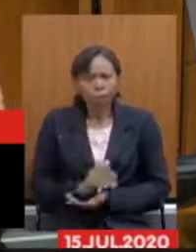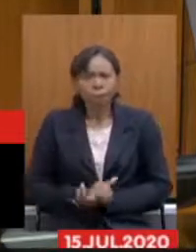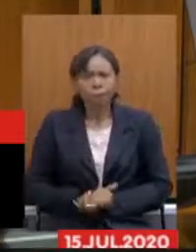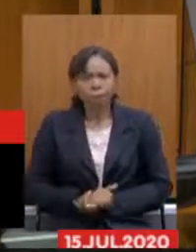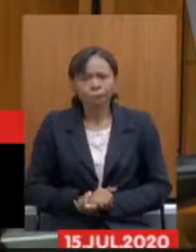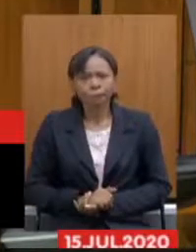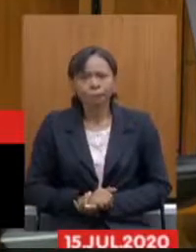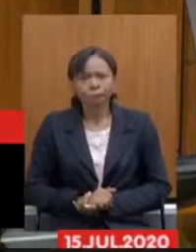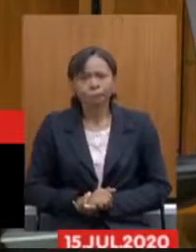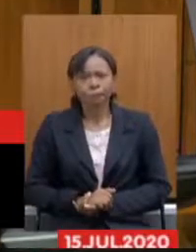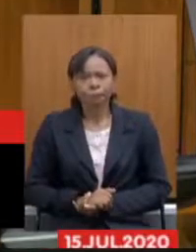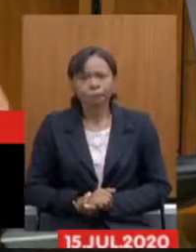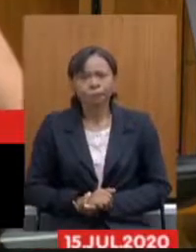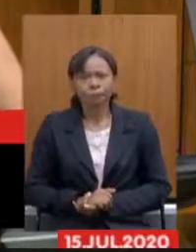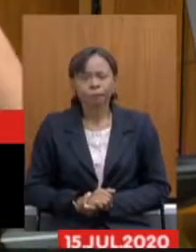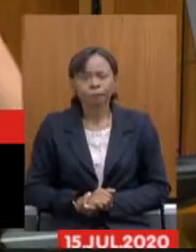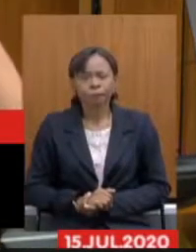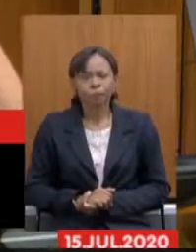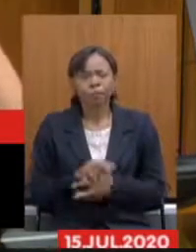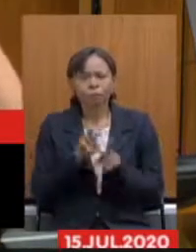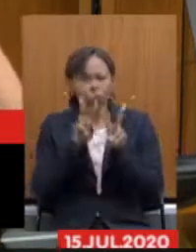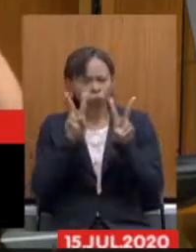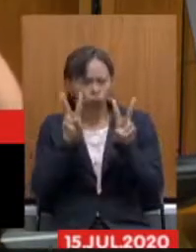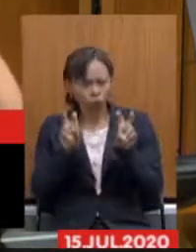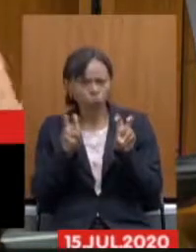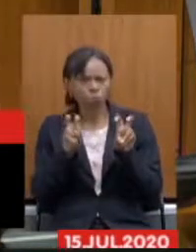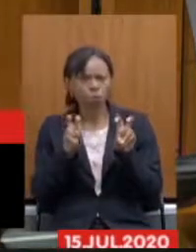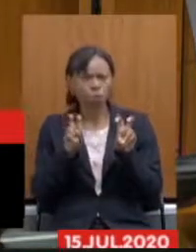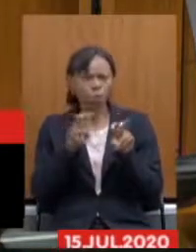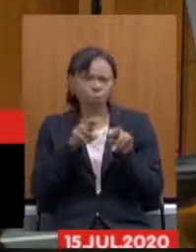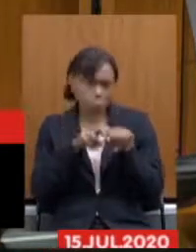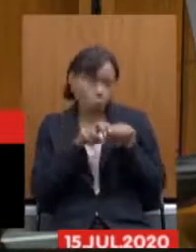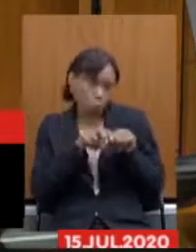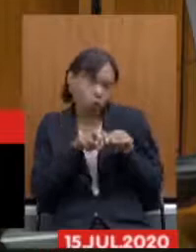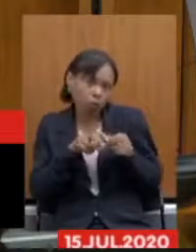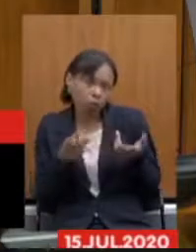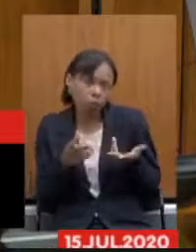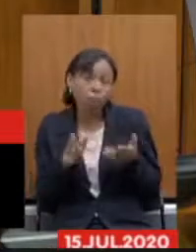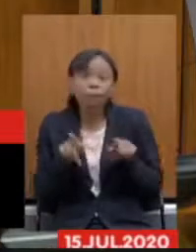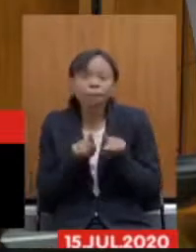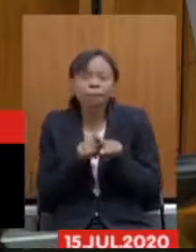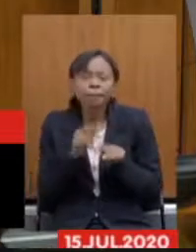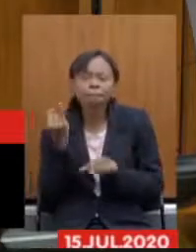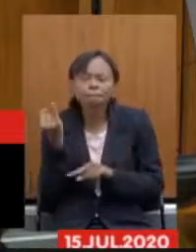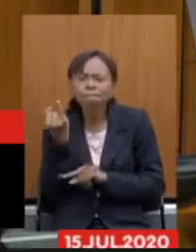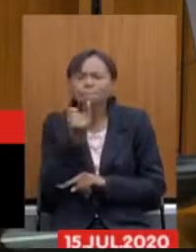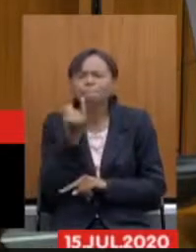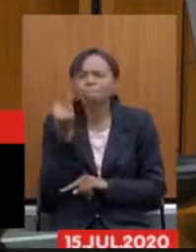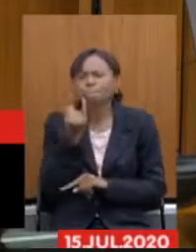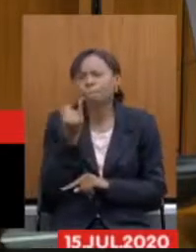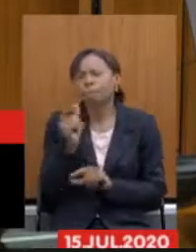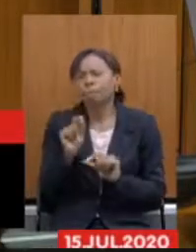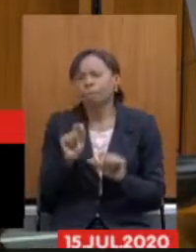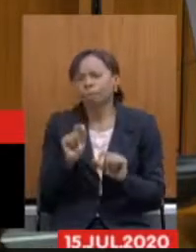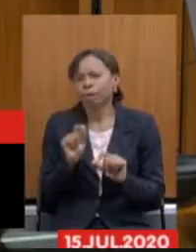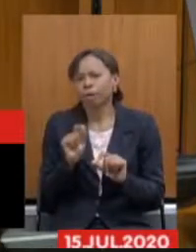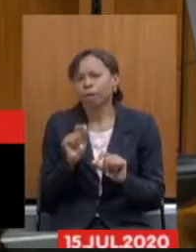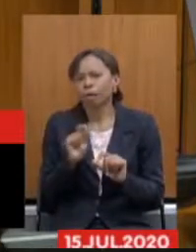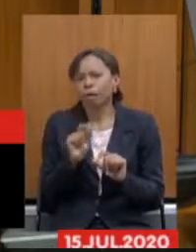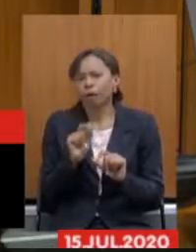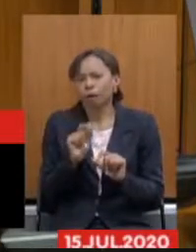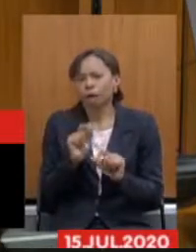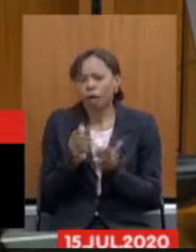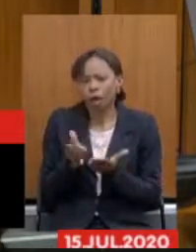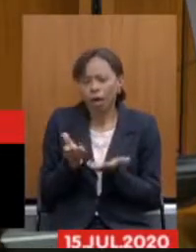então dentro desse desse motivo e falando aqui de um ponto importante então a contribuição